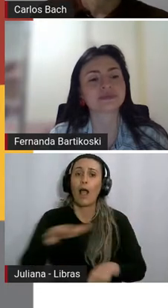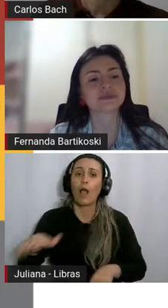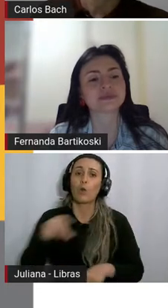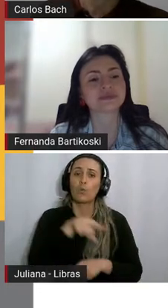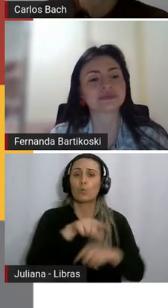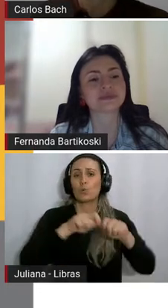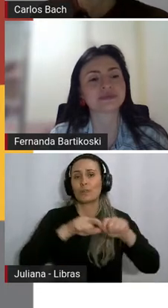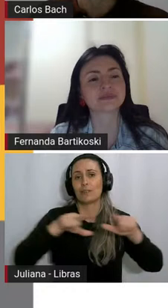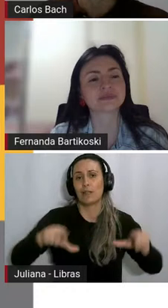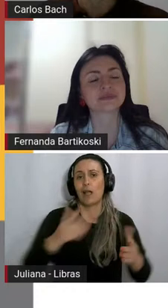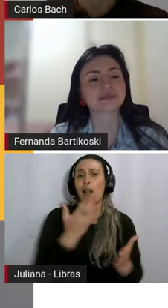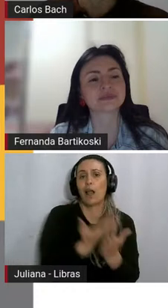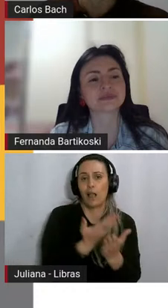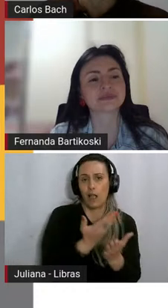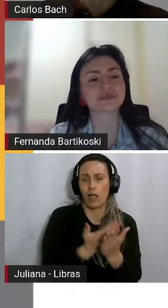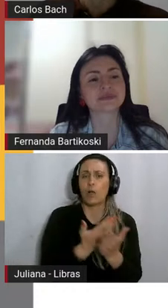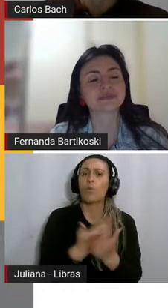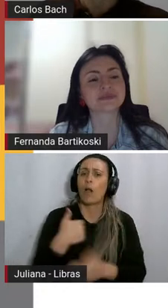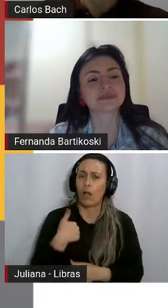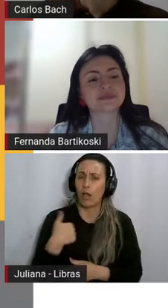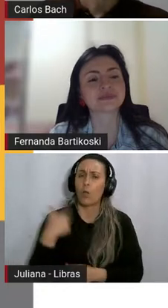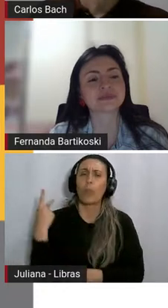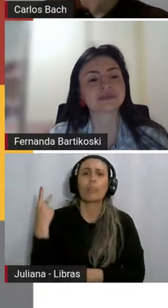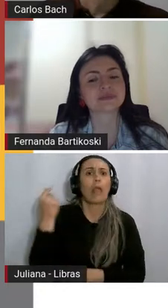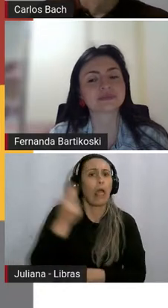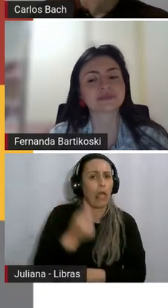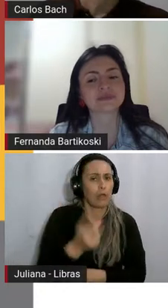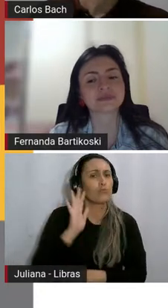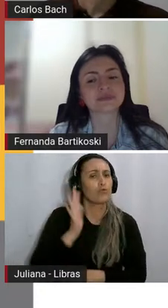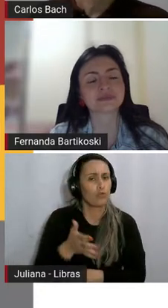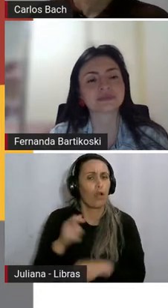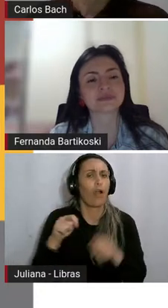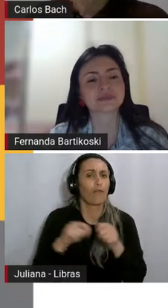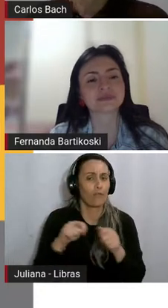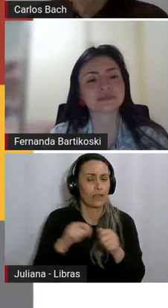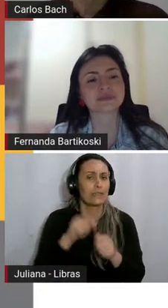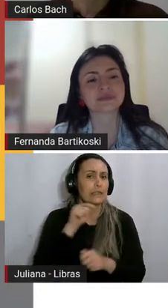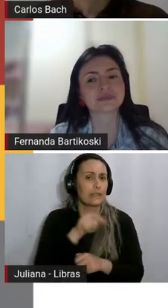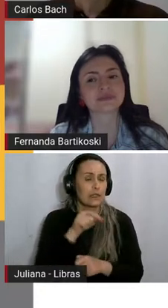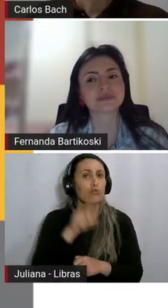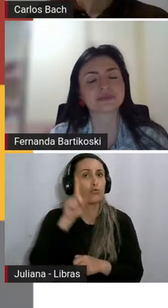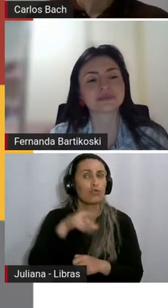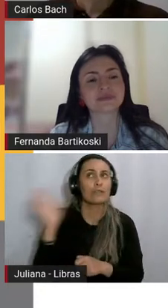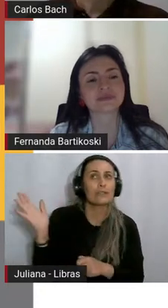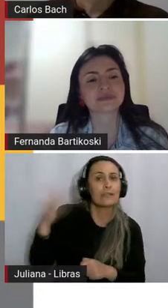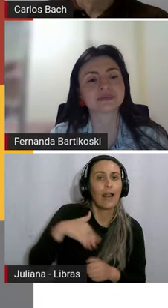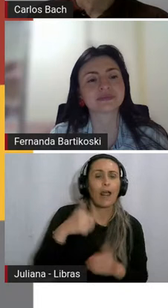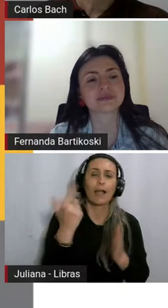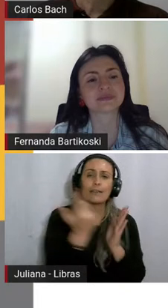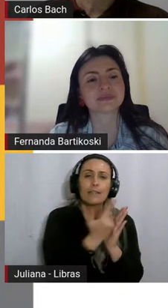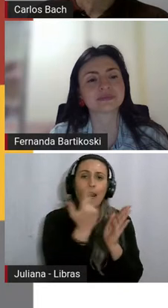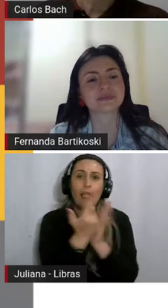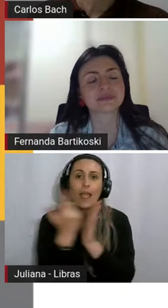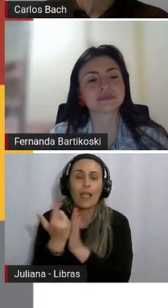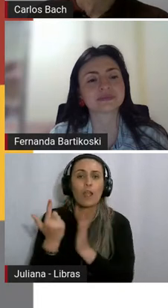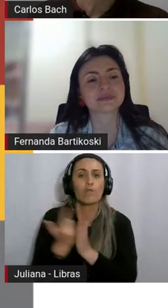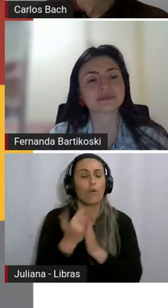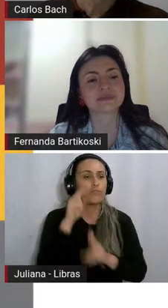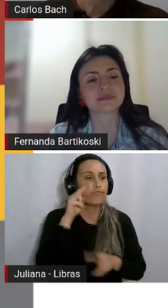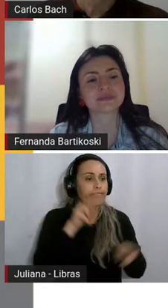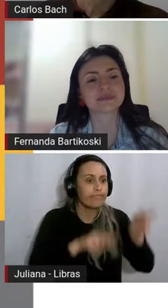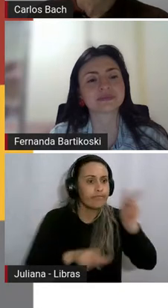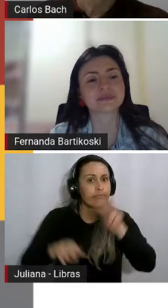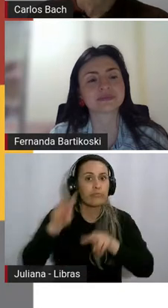E fiz durante muito tempo. De ler, de trazer os livros. E depois eles começavam a contar as